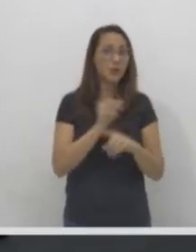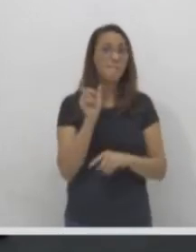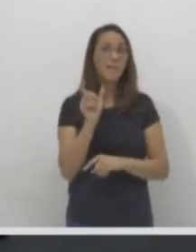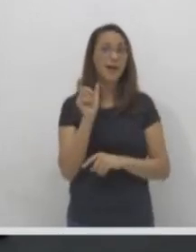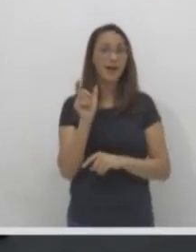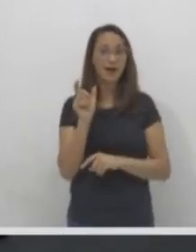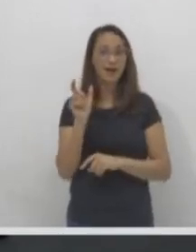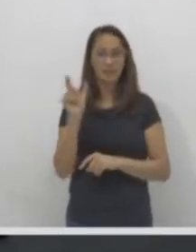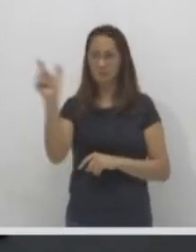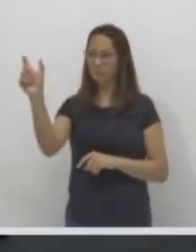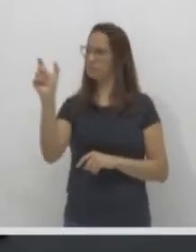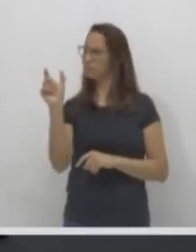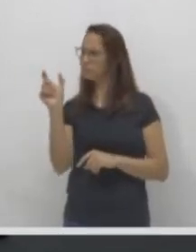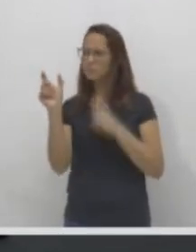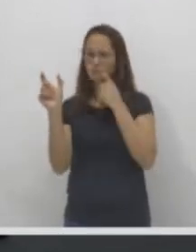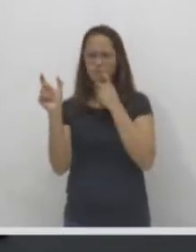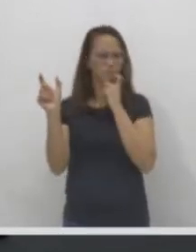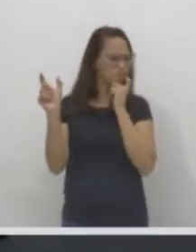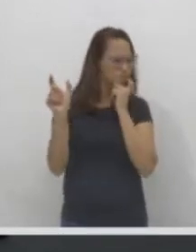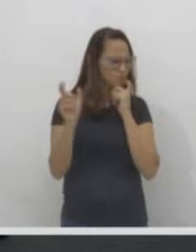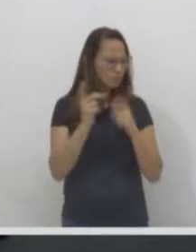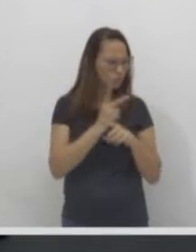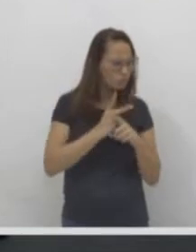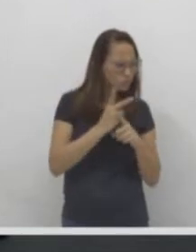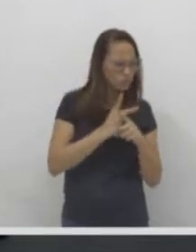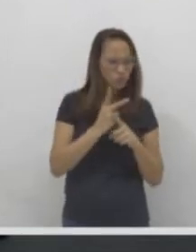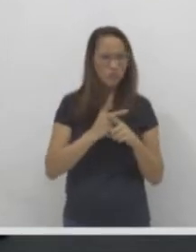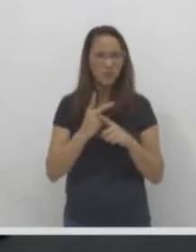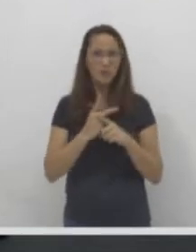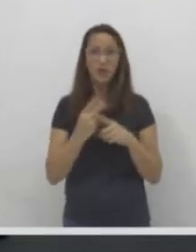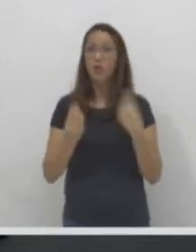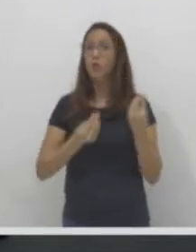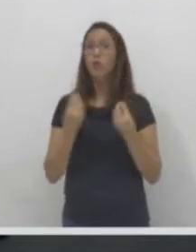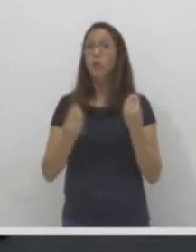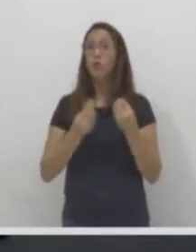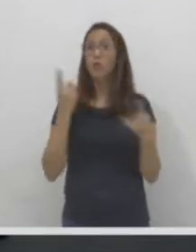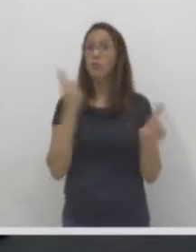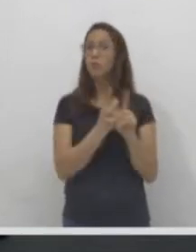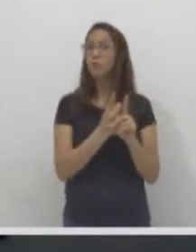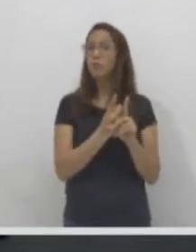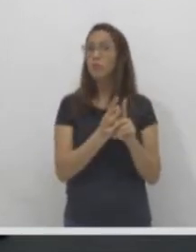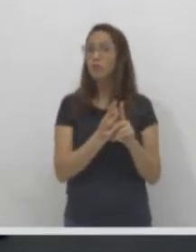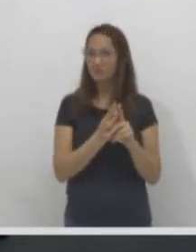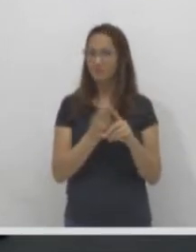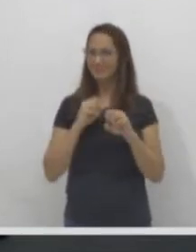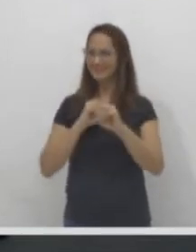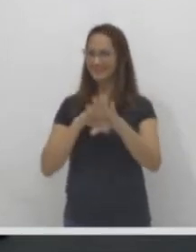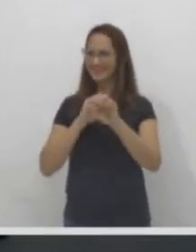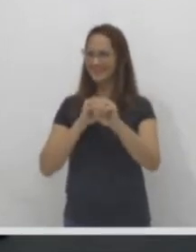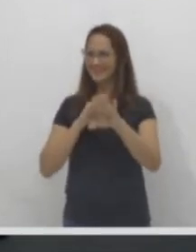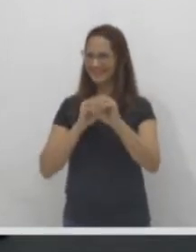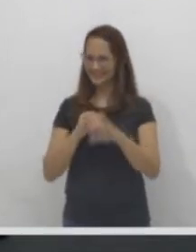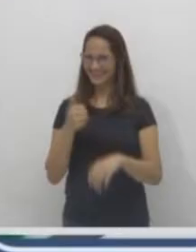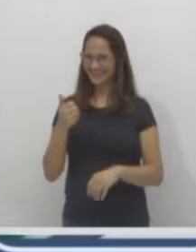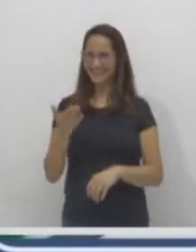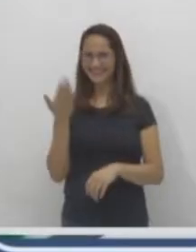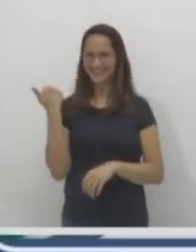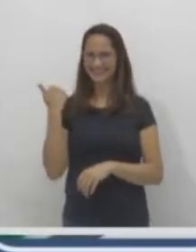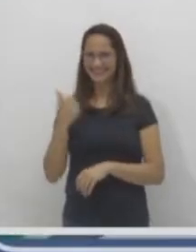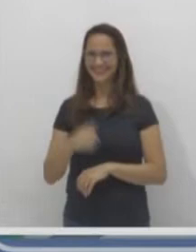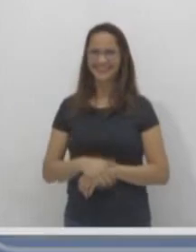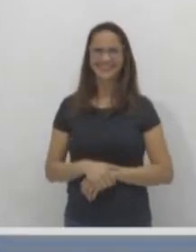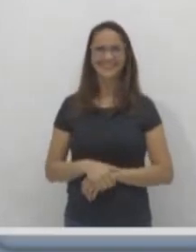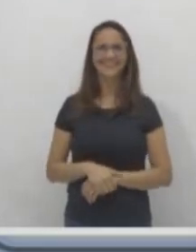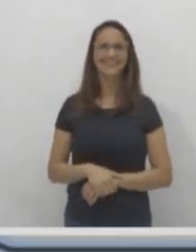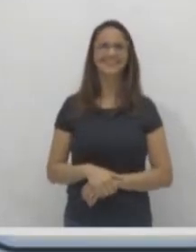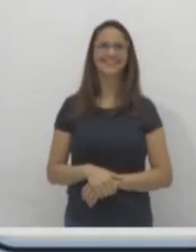como você localizar essas palavras dentro dos quadrinhos, tá bom? Vamos lá para a tela. Chega comigo lá. Vamos